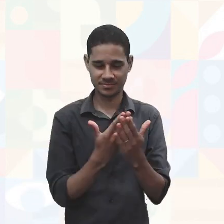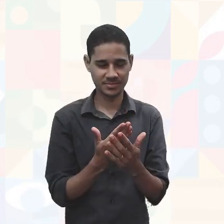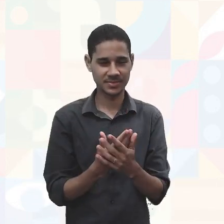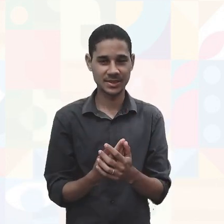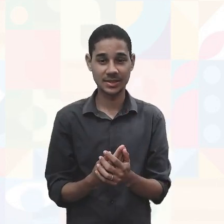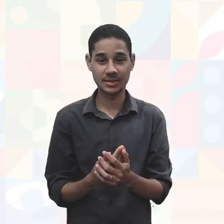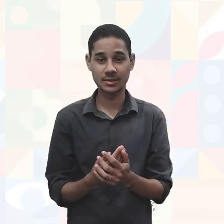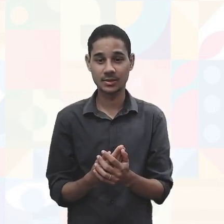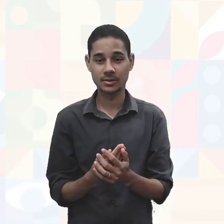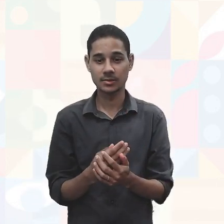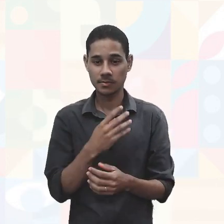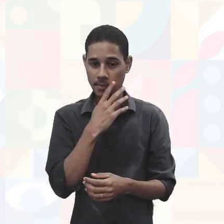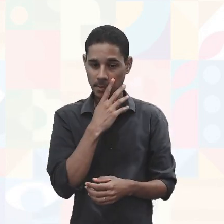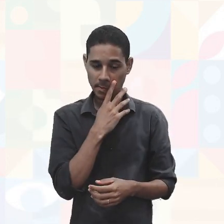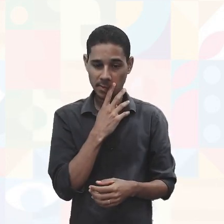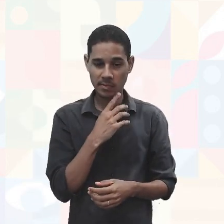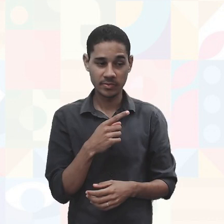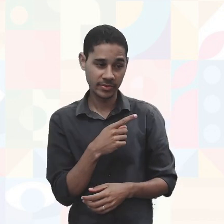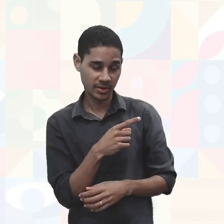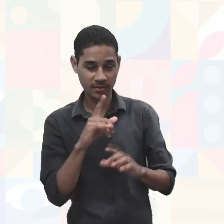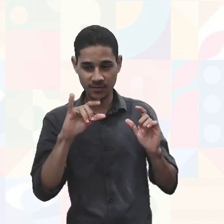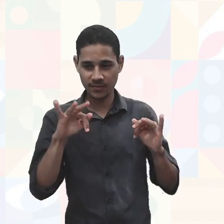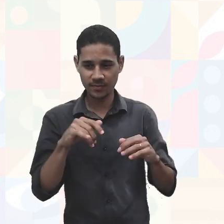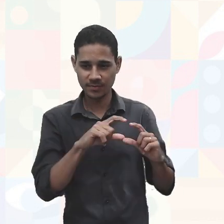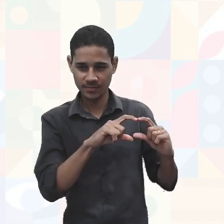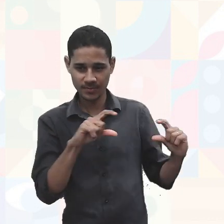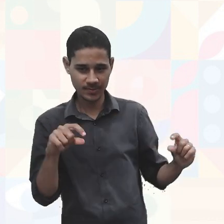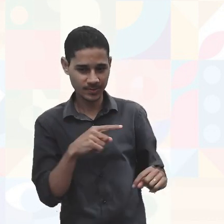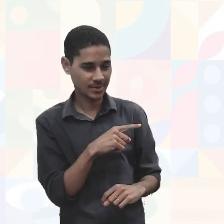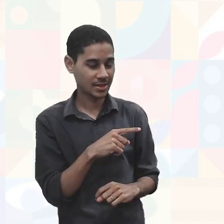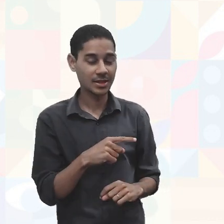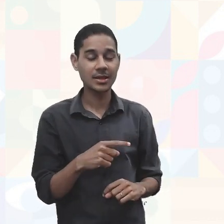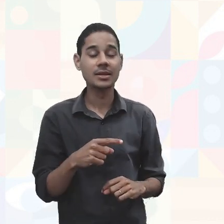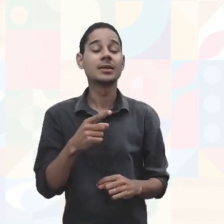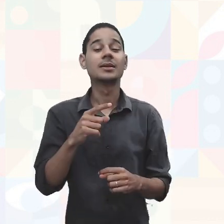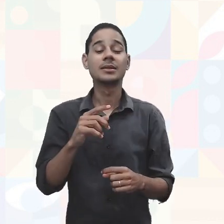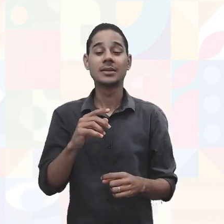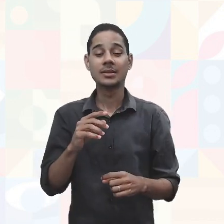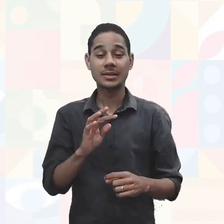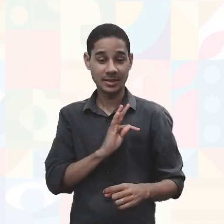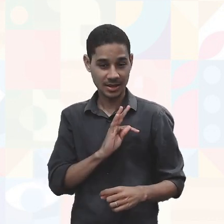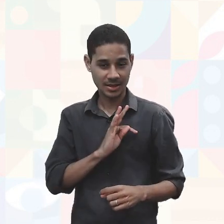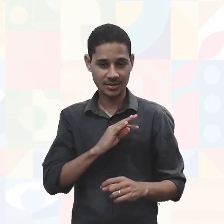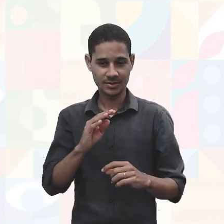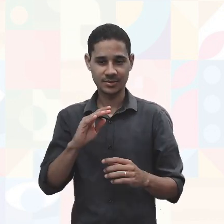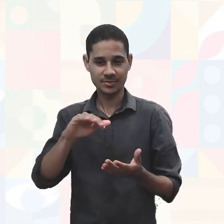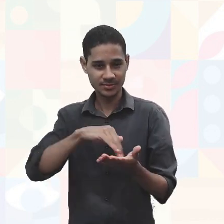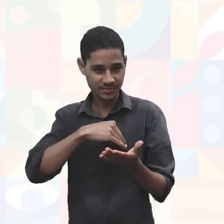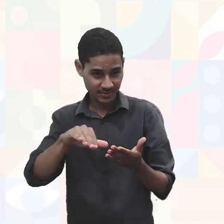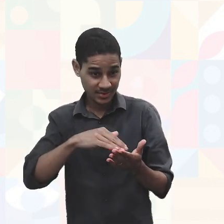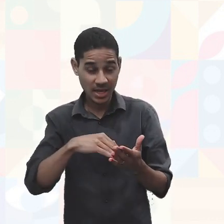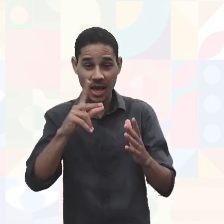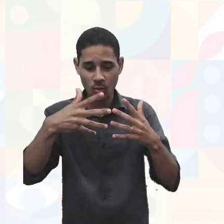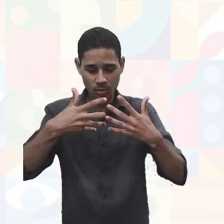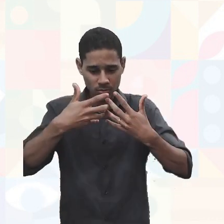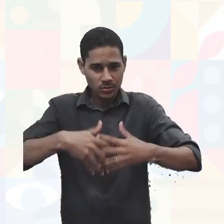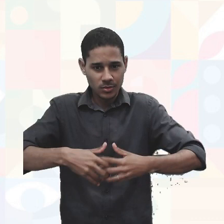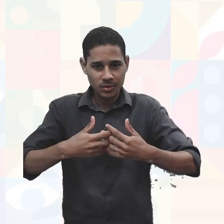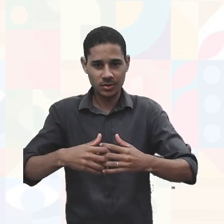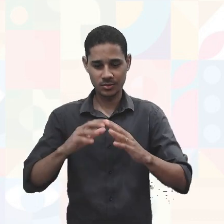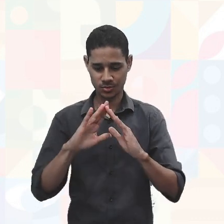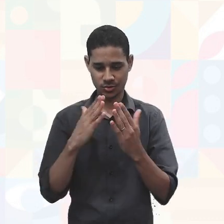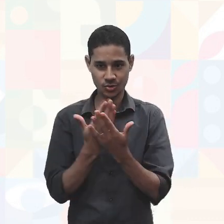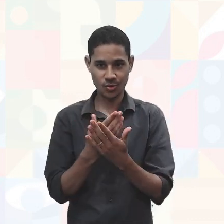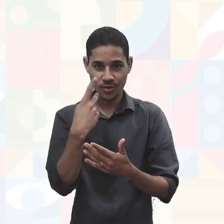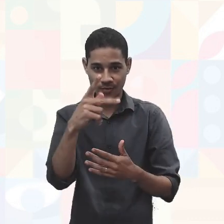finalizada aí, o técnico de secretaria escolar é a engrenagem que movimenta a instituição. porque